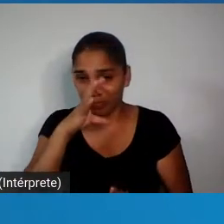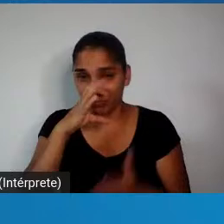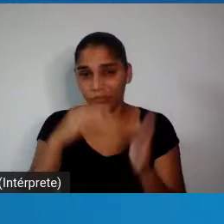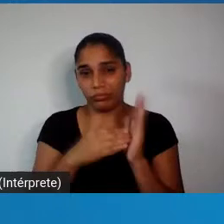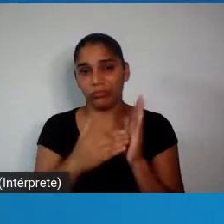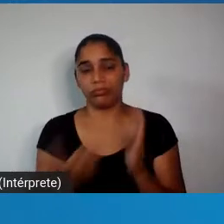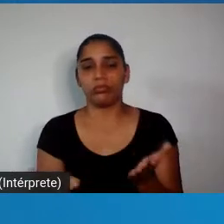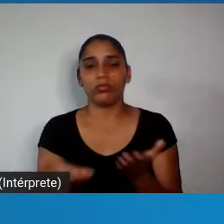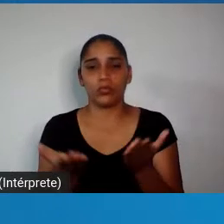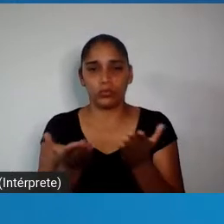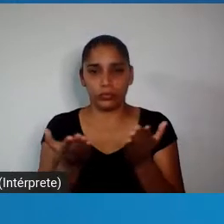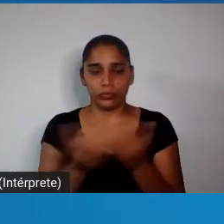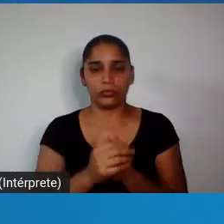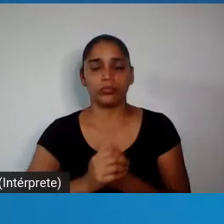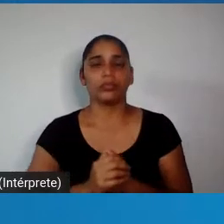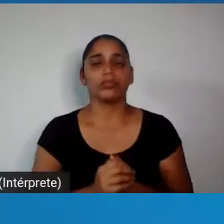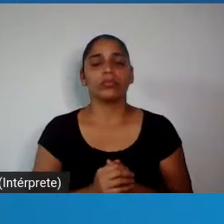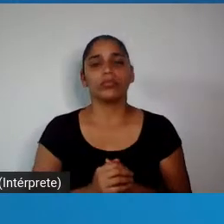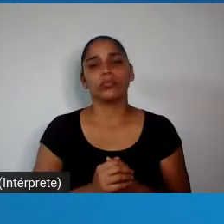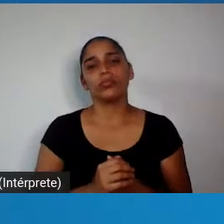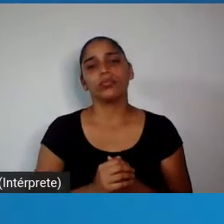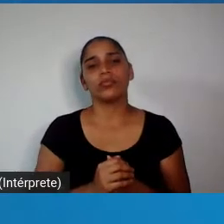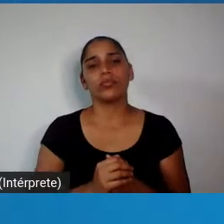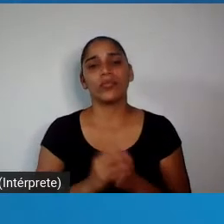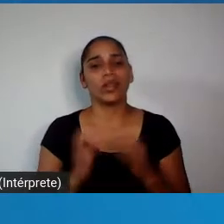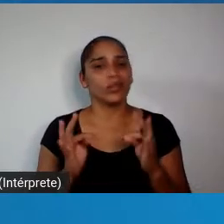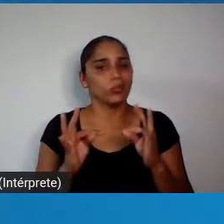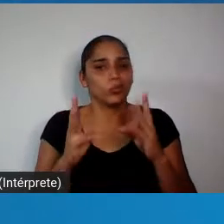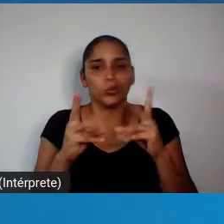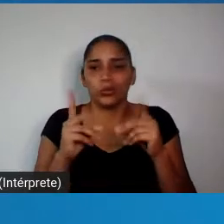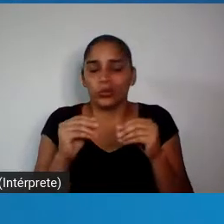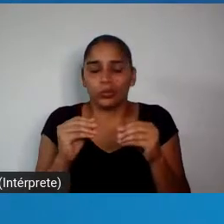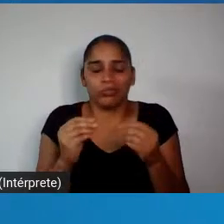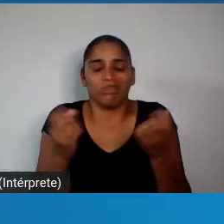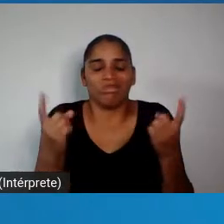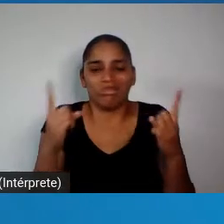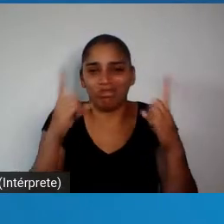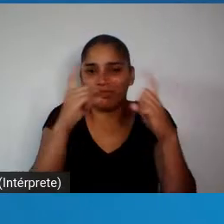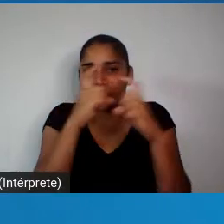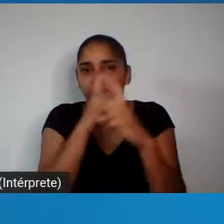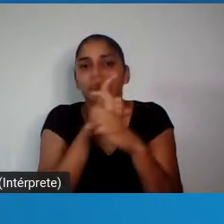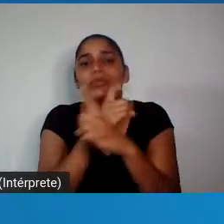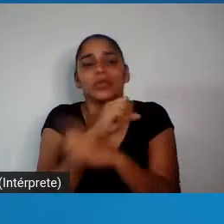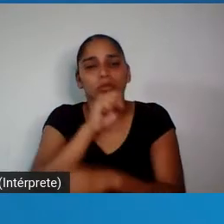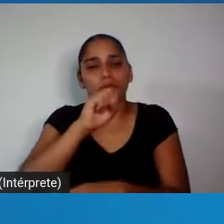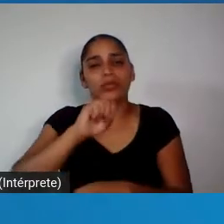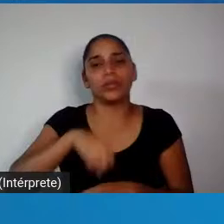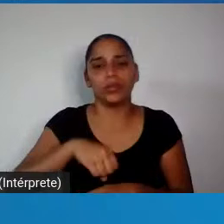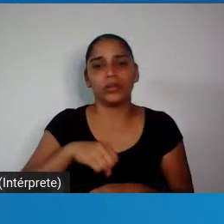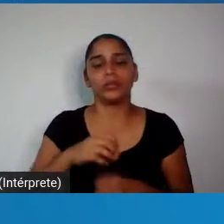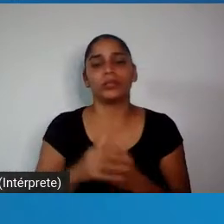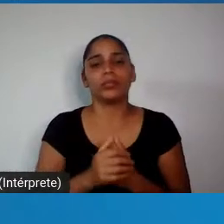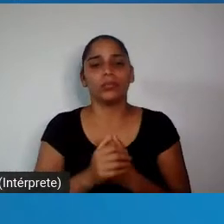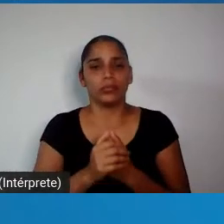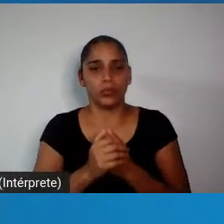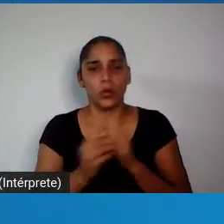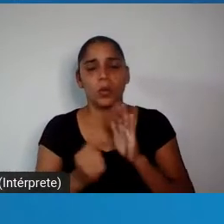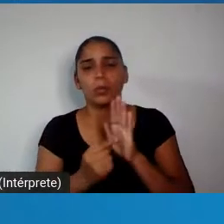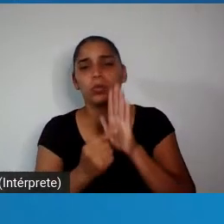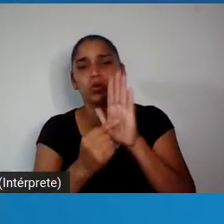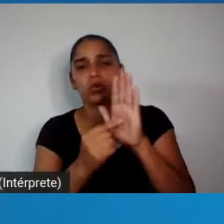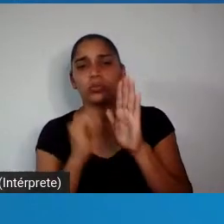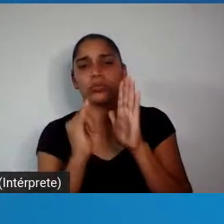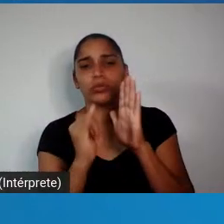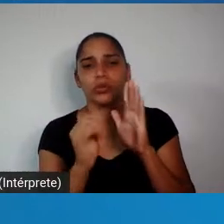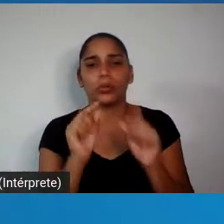Então é tudo muito dramático. A CPI está, de maneira pedagógica, revelou nos últimos meses